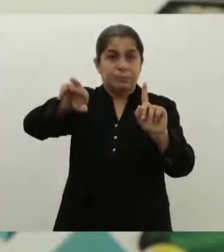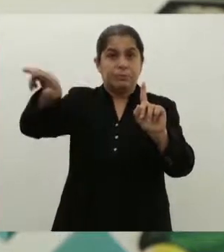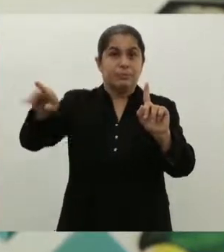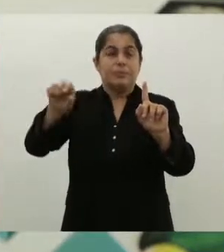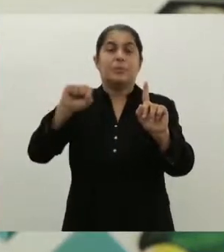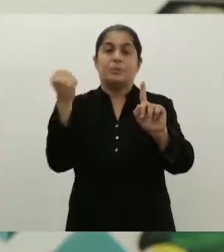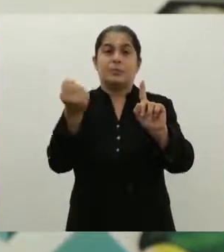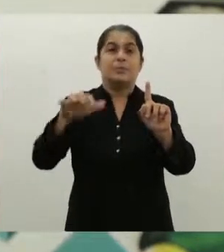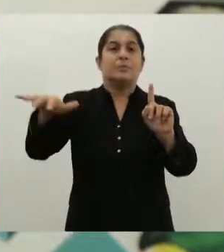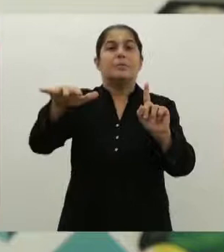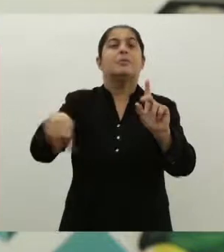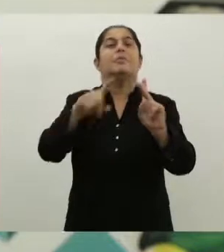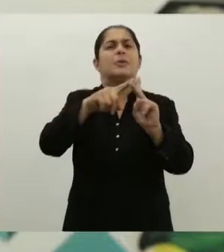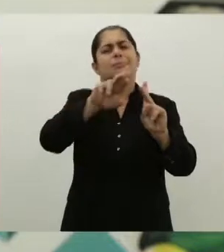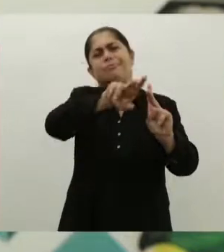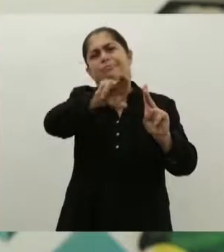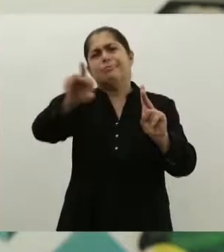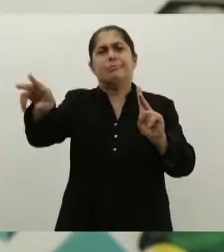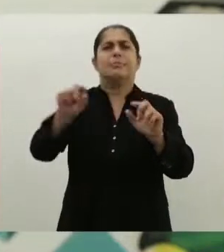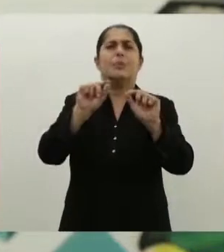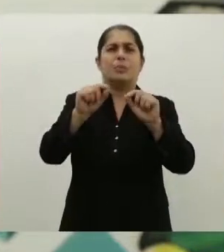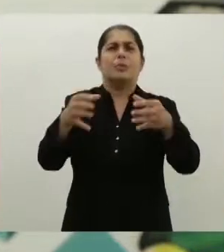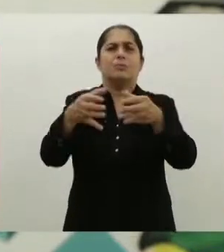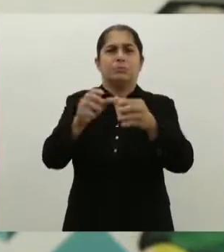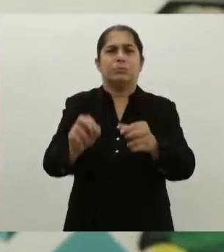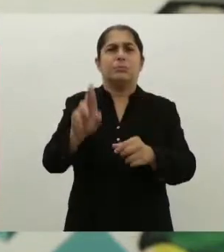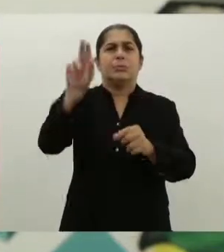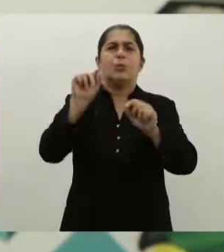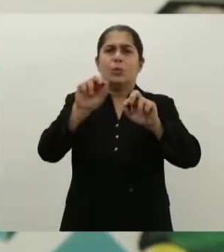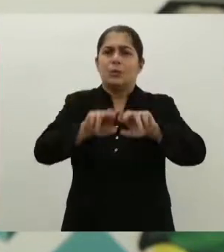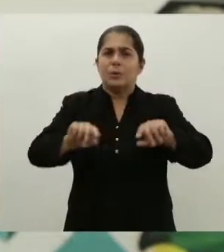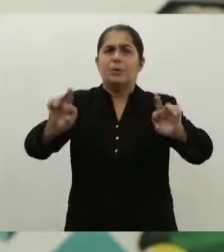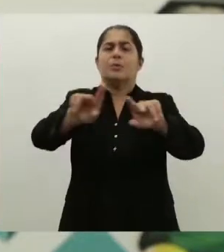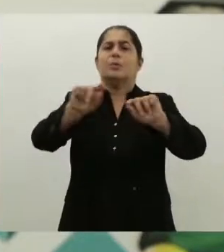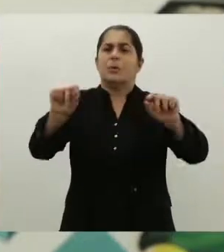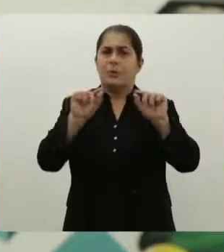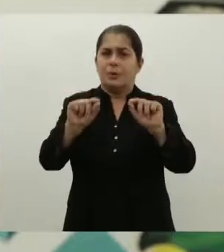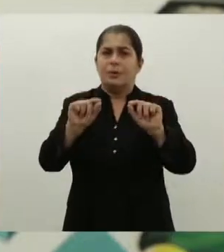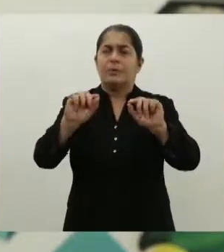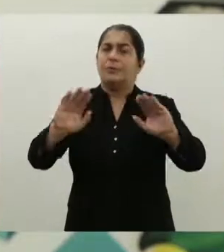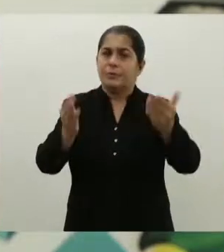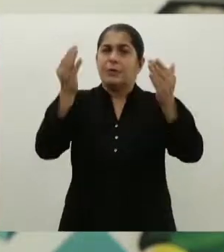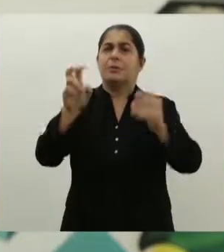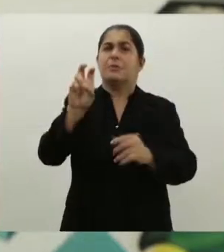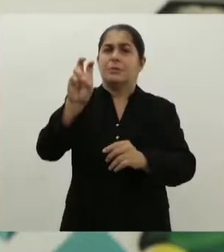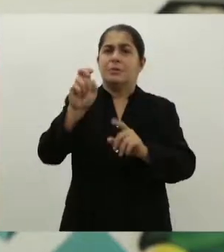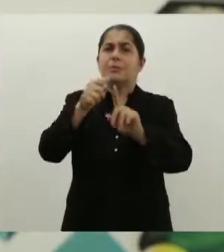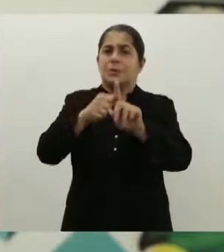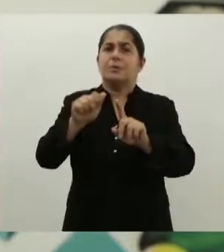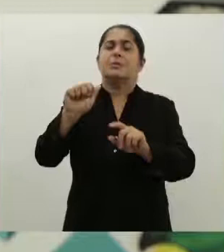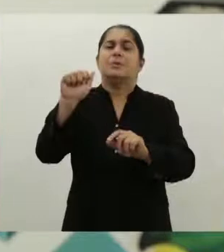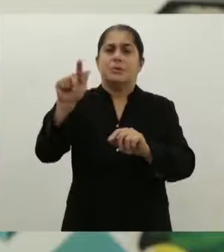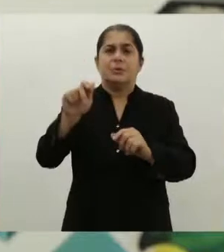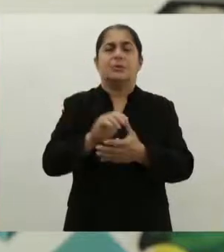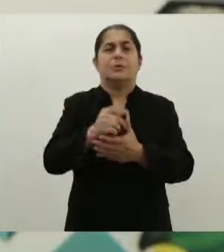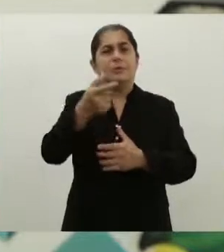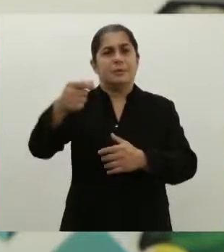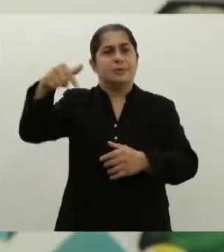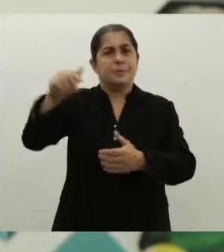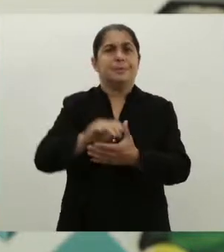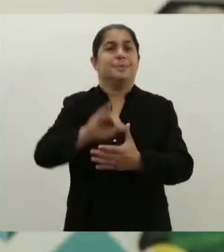Meio Ambiente e Patrimônio Social com diversos órgãos para garantir a tranquilidade e o sucesso da Festa das Neves